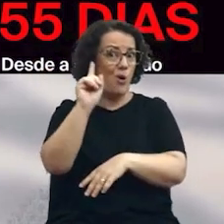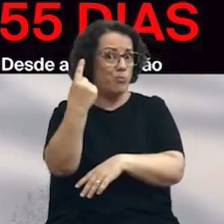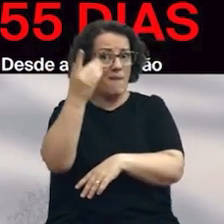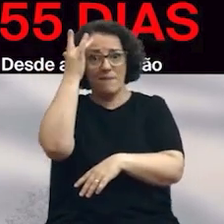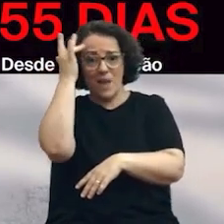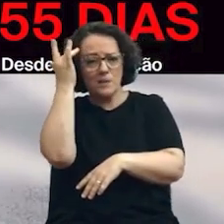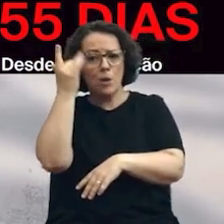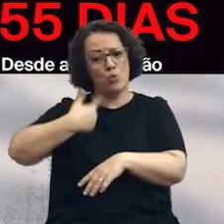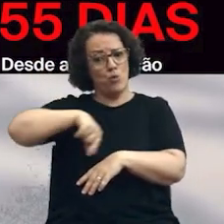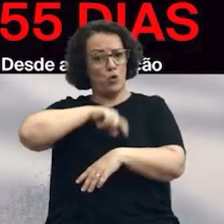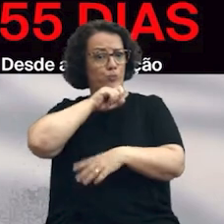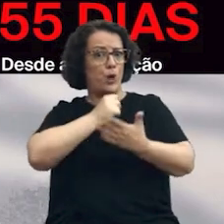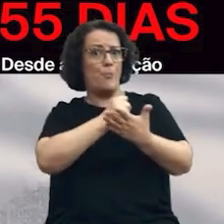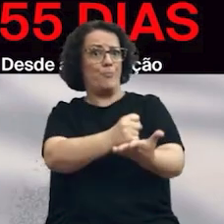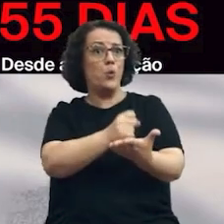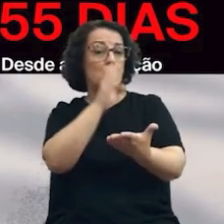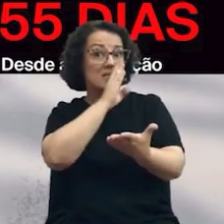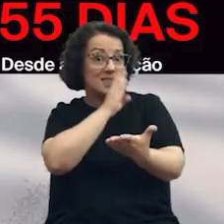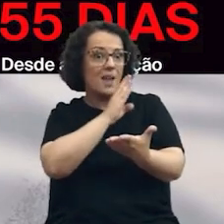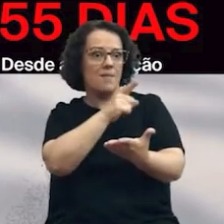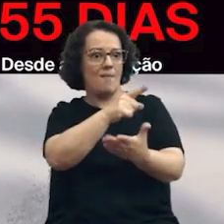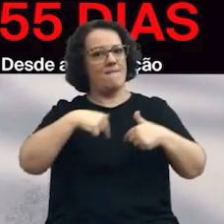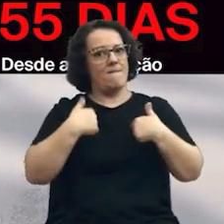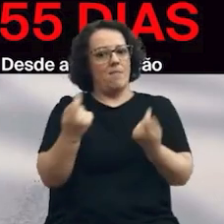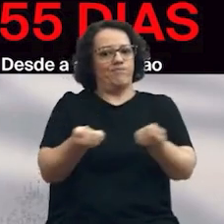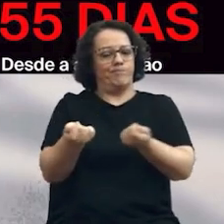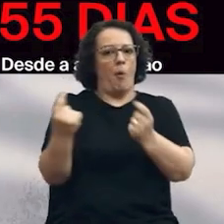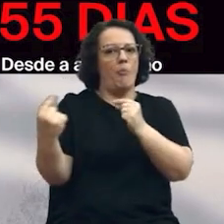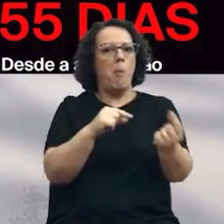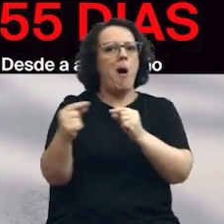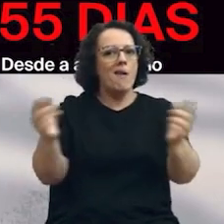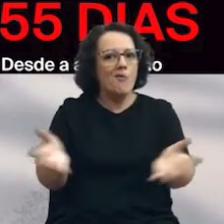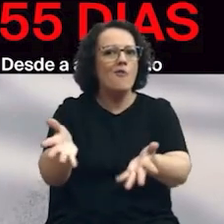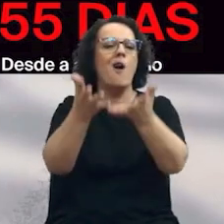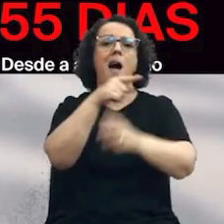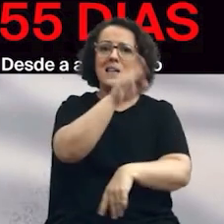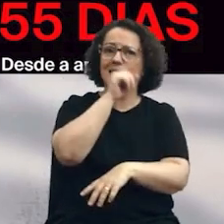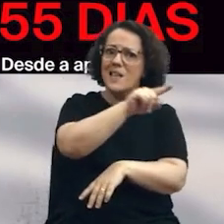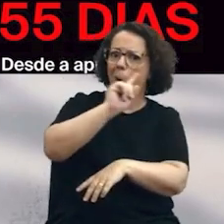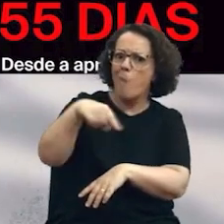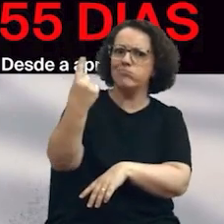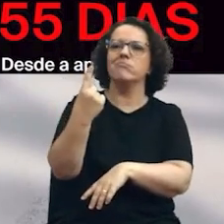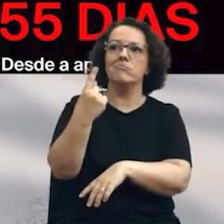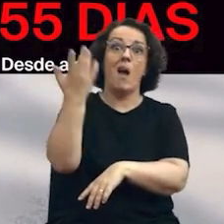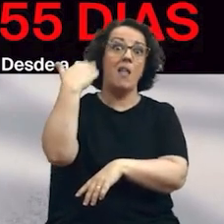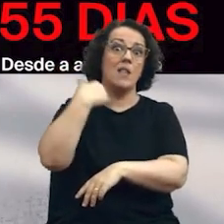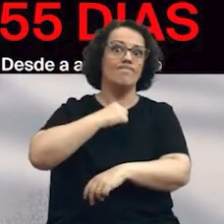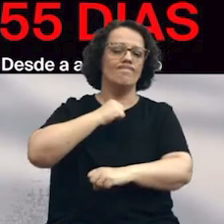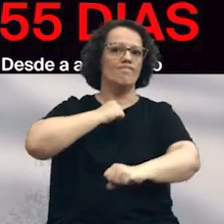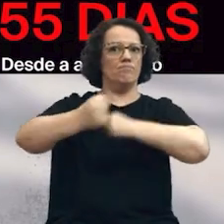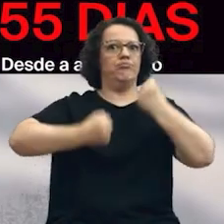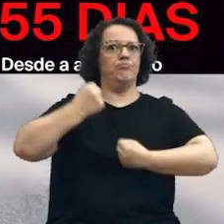e teria o apoio de todos nós, se se fizesse protagonista desse debate, se tivesse posto os pés à parede com o Governo que era do PS,